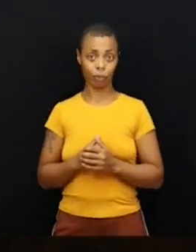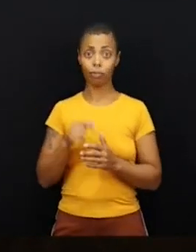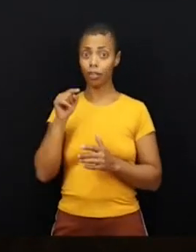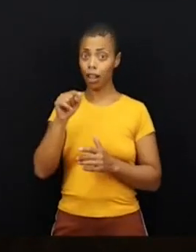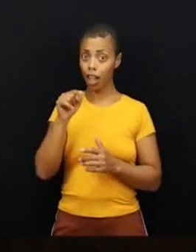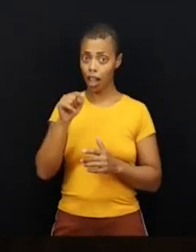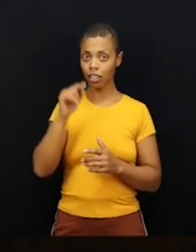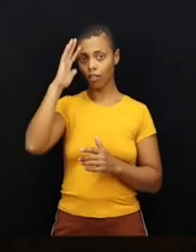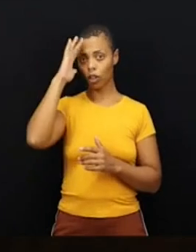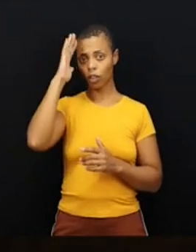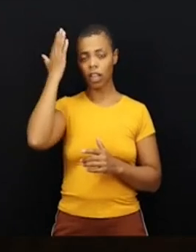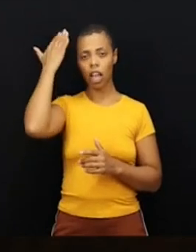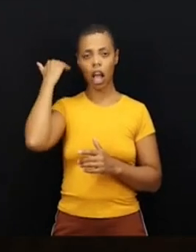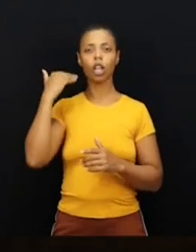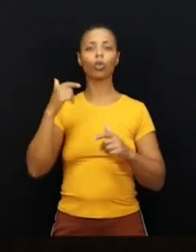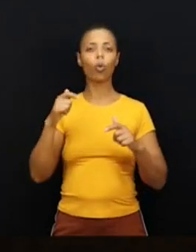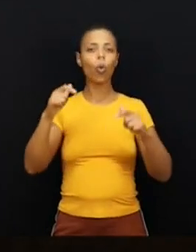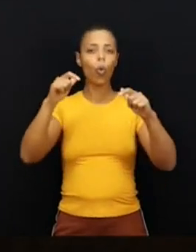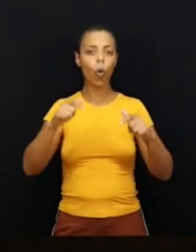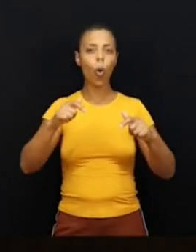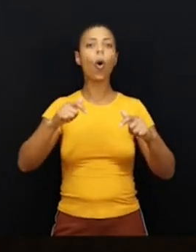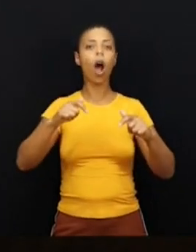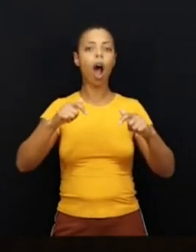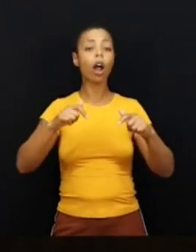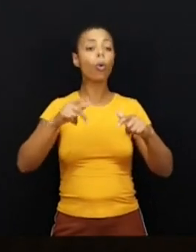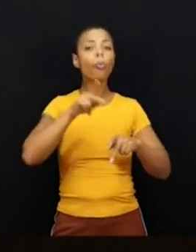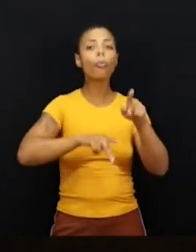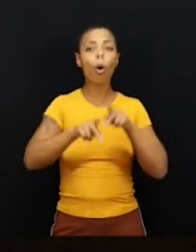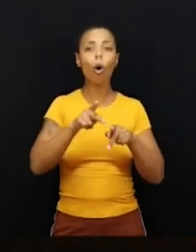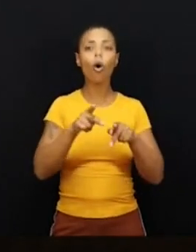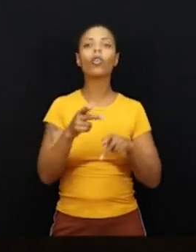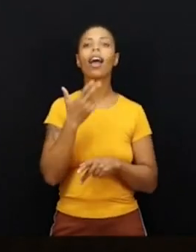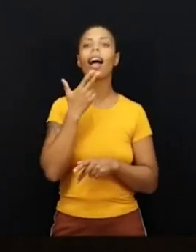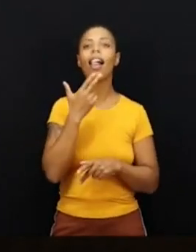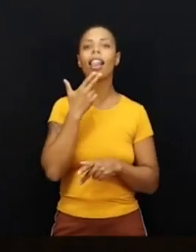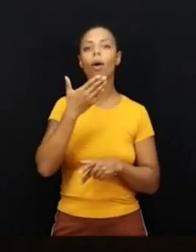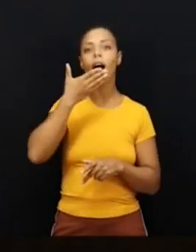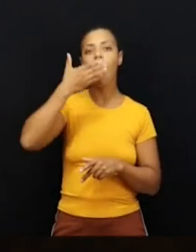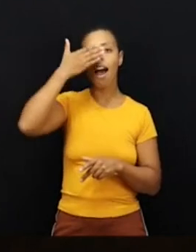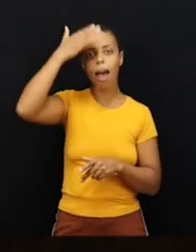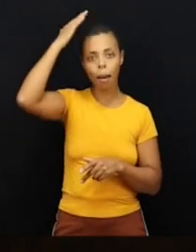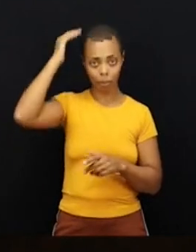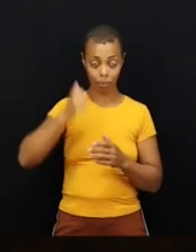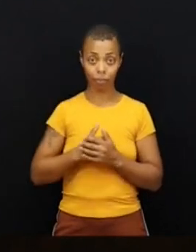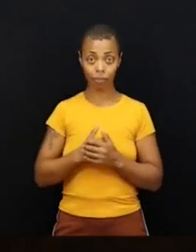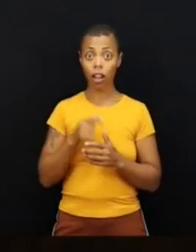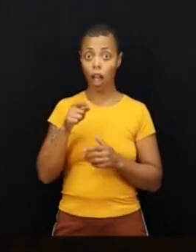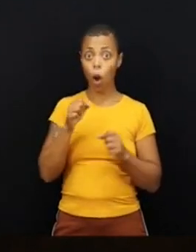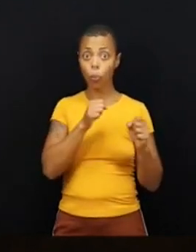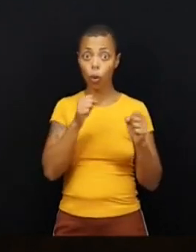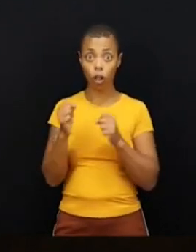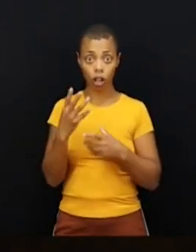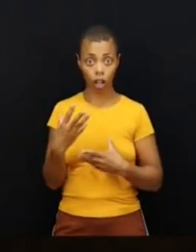que fala árabe. E o poder que Ifar carrega espiritualmente é próprio Deus,